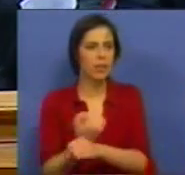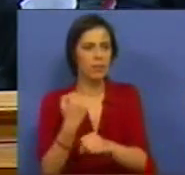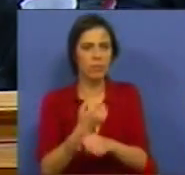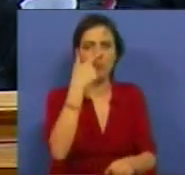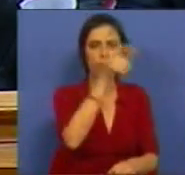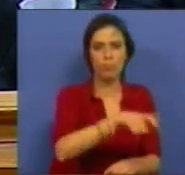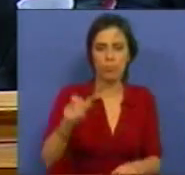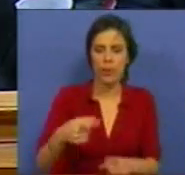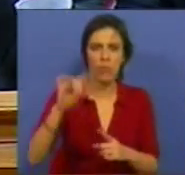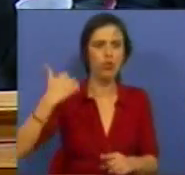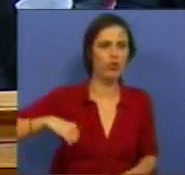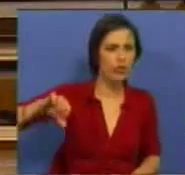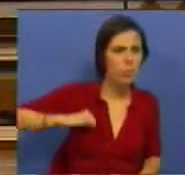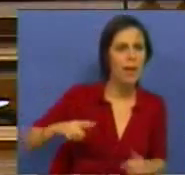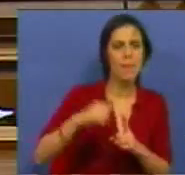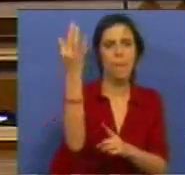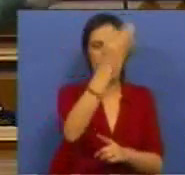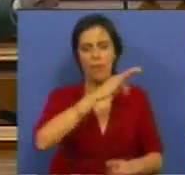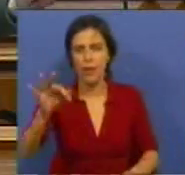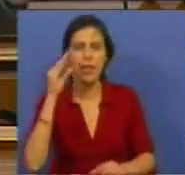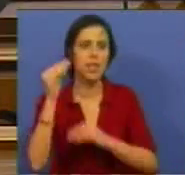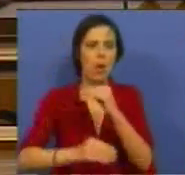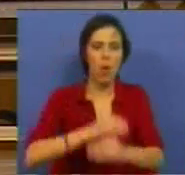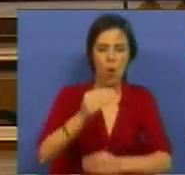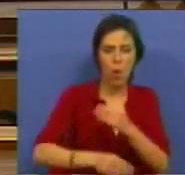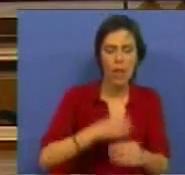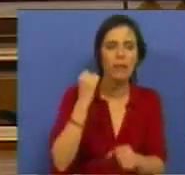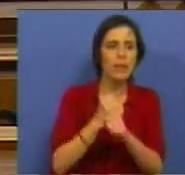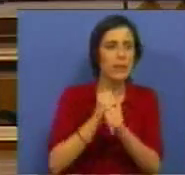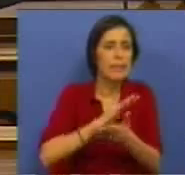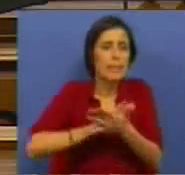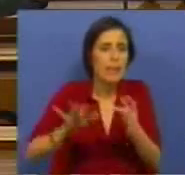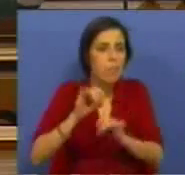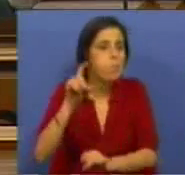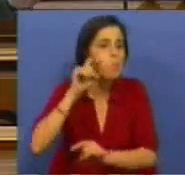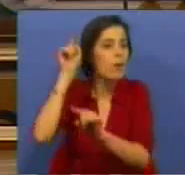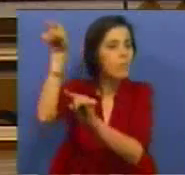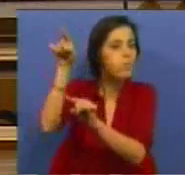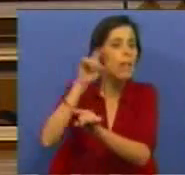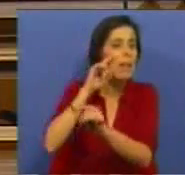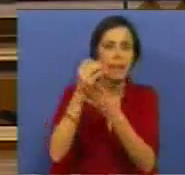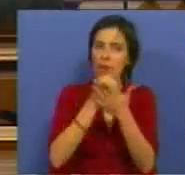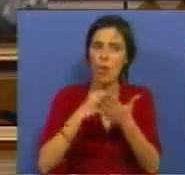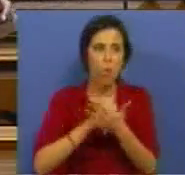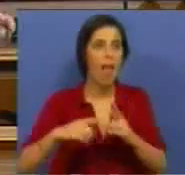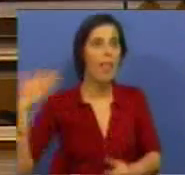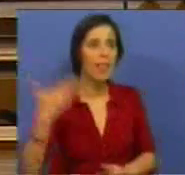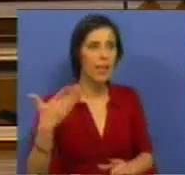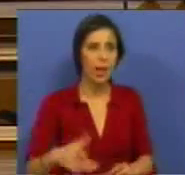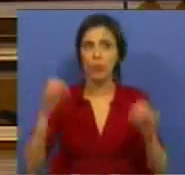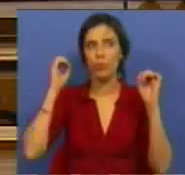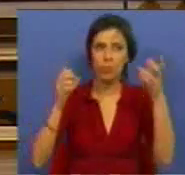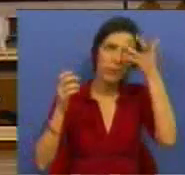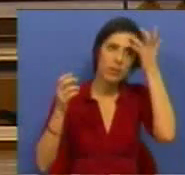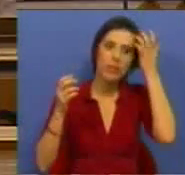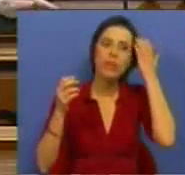que vão para a Espanha, para a França, para a Holanda e que vão trabalhar sem nenhuma garantia, sem nenhum direito e que